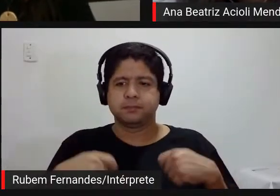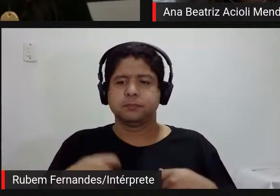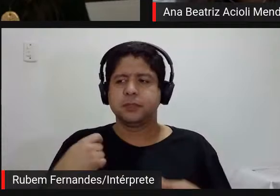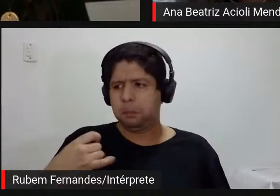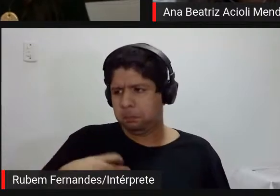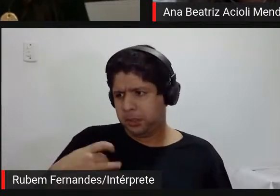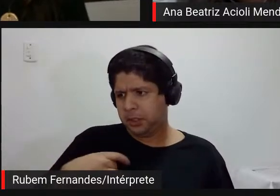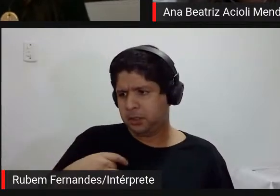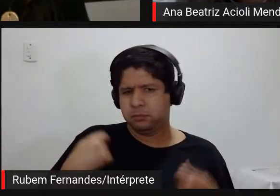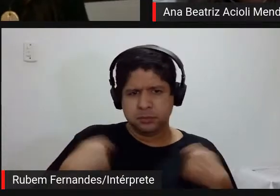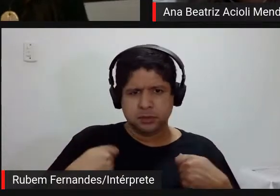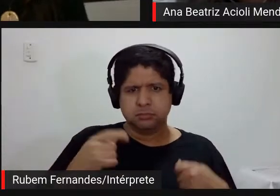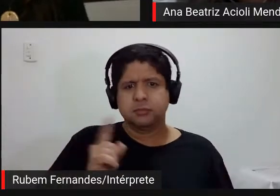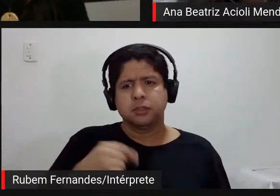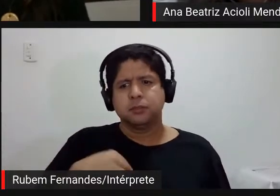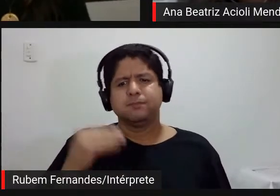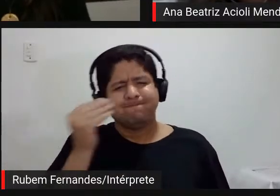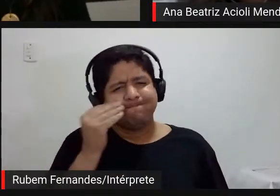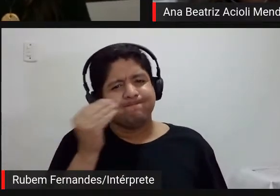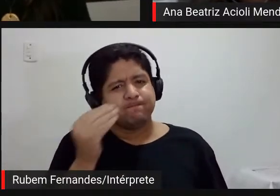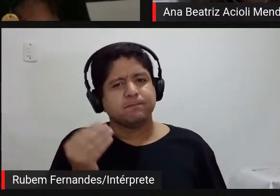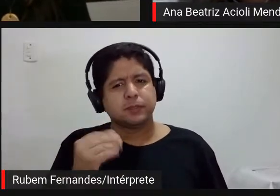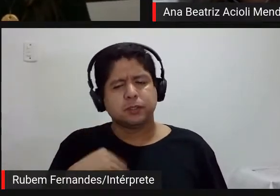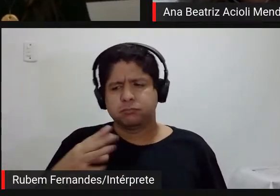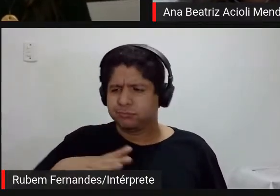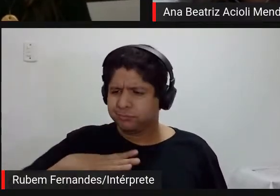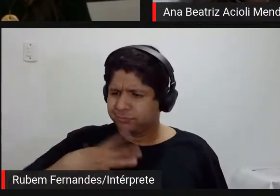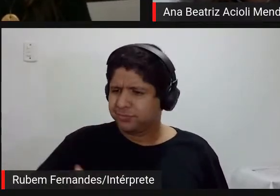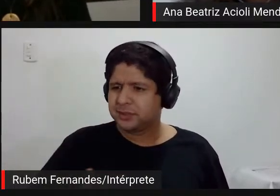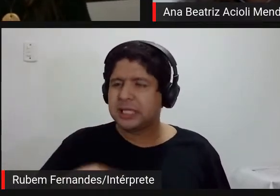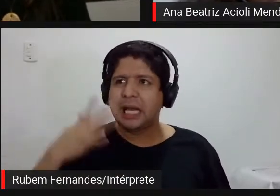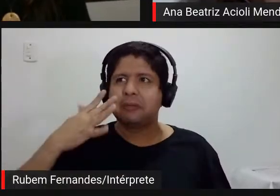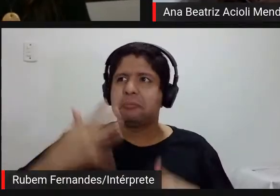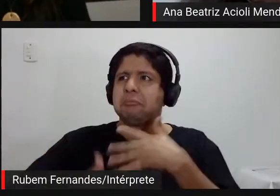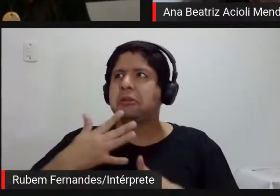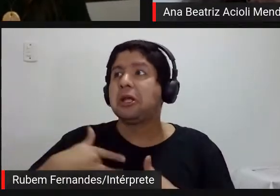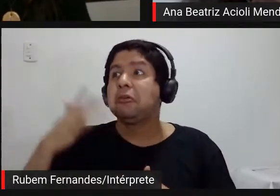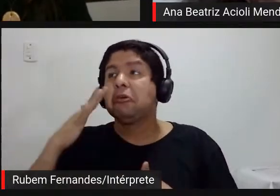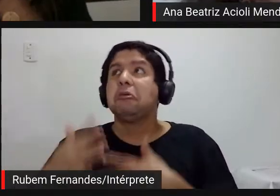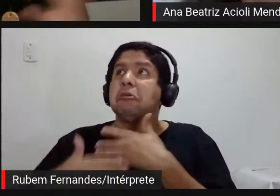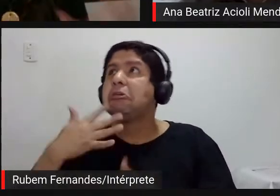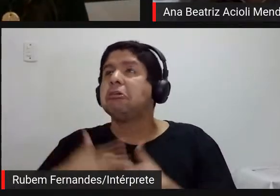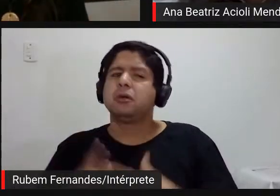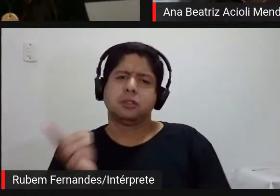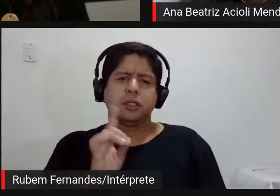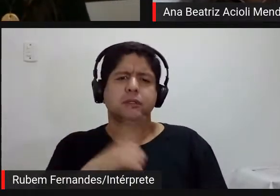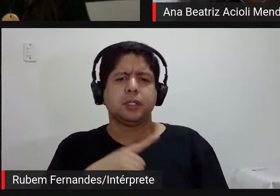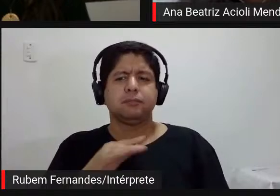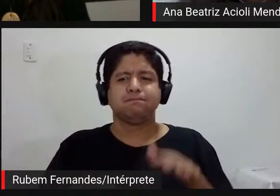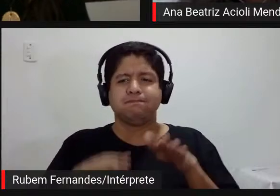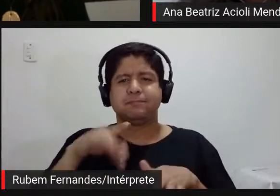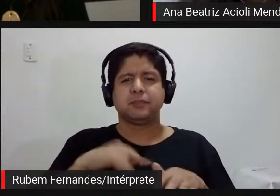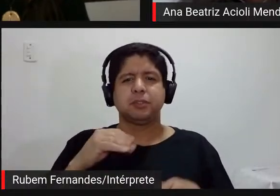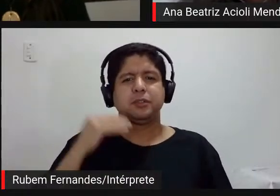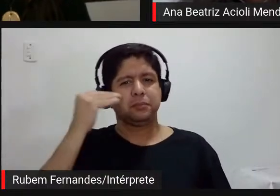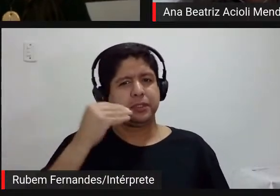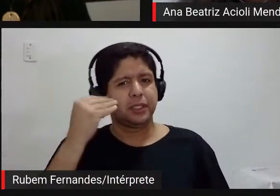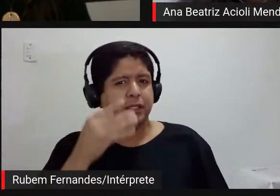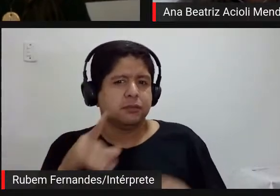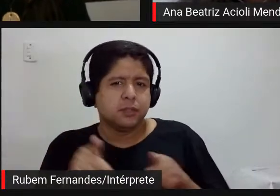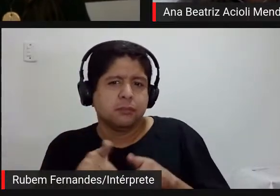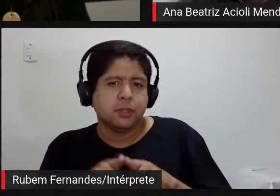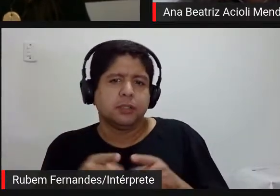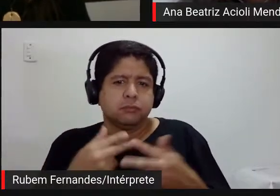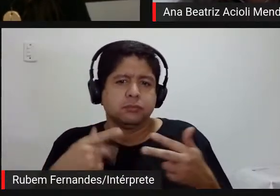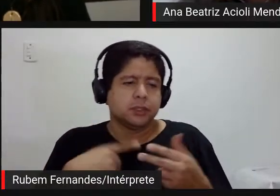de tem que correr risco né não pode ter medo de fracassar porque isso já não é mais o padrão a gente está falando de experiência né então todas as experiências